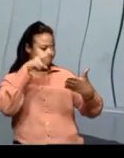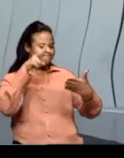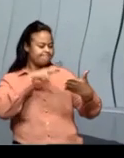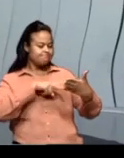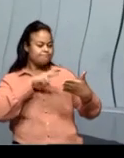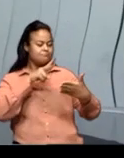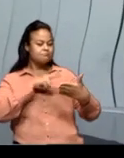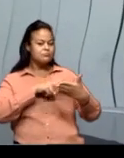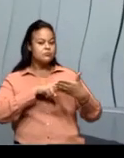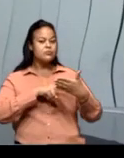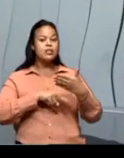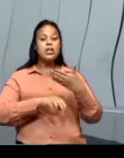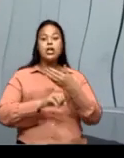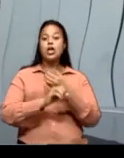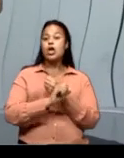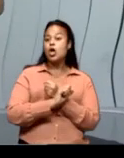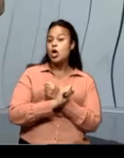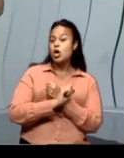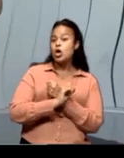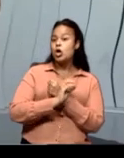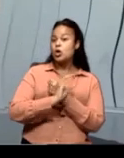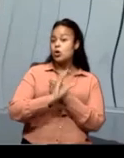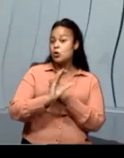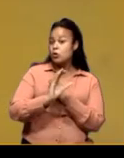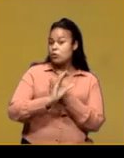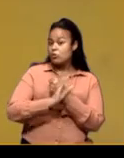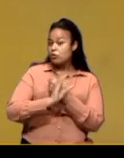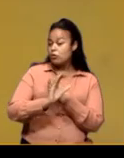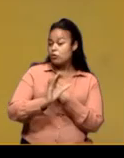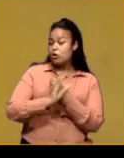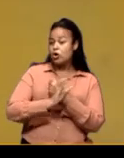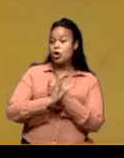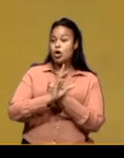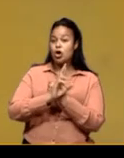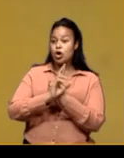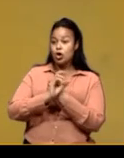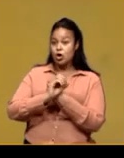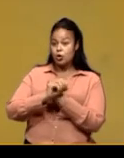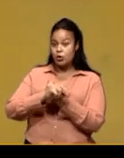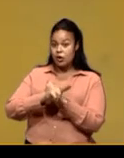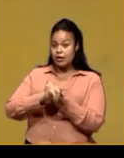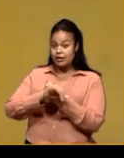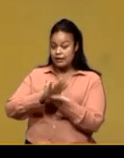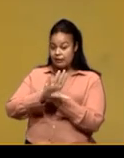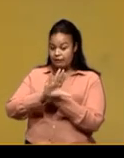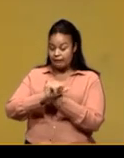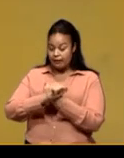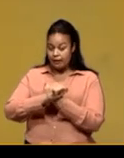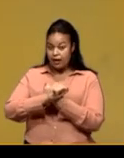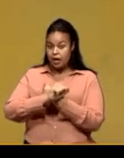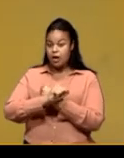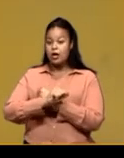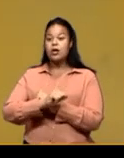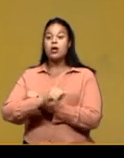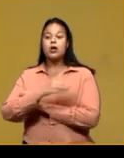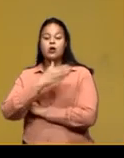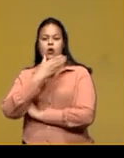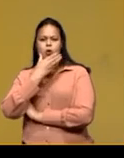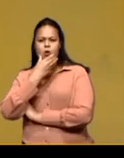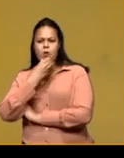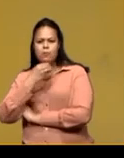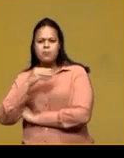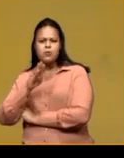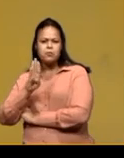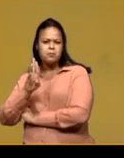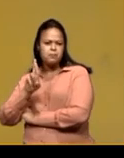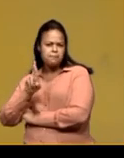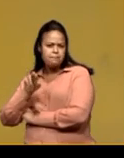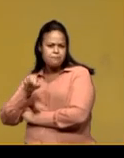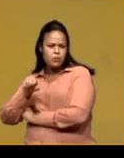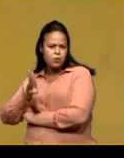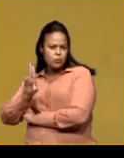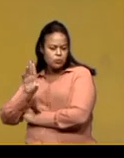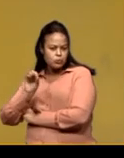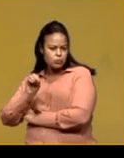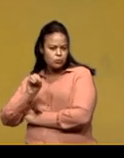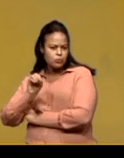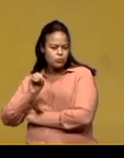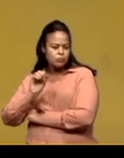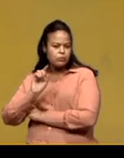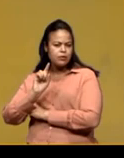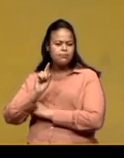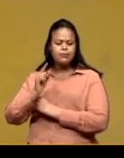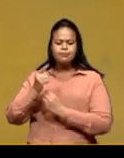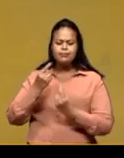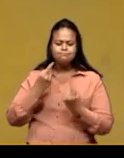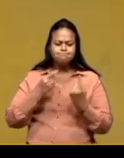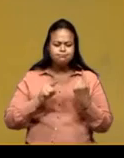crônica do Bruno Palma e ao final dessa leitura nós vamos discutir